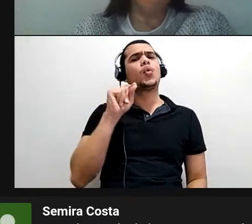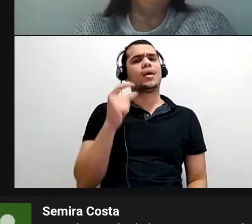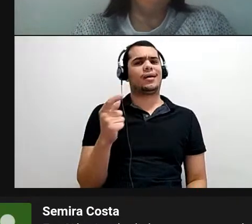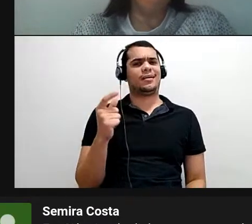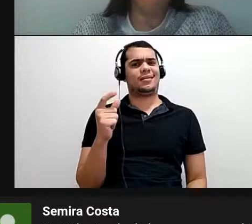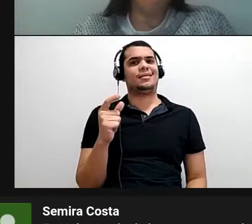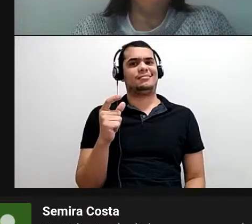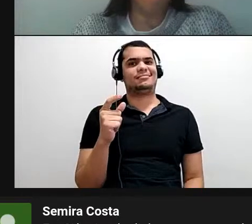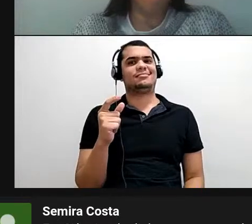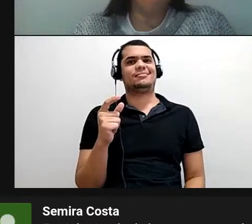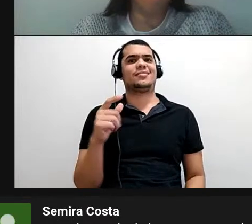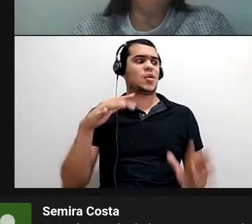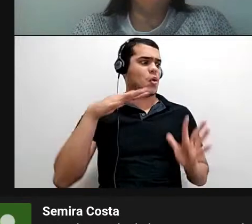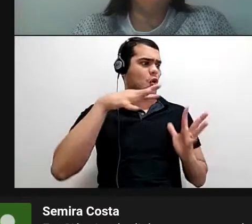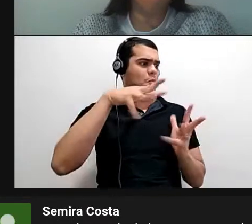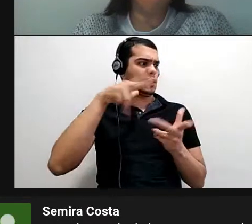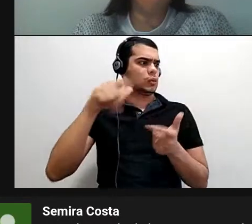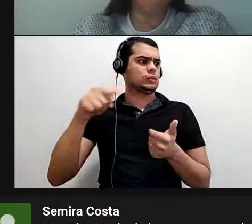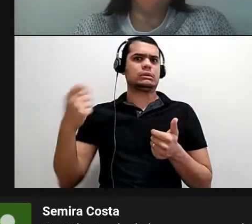esse mundo louco